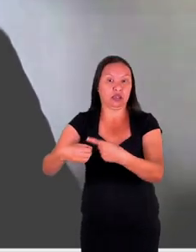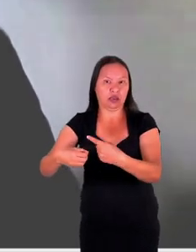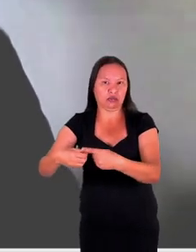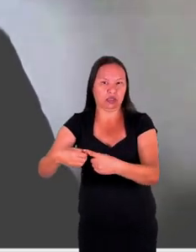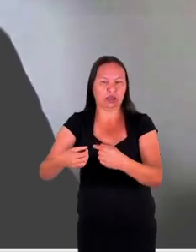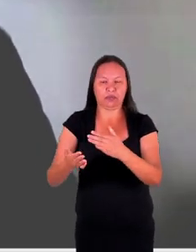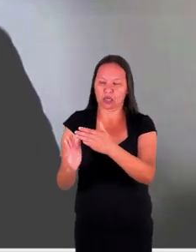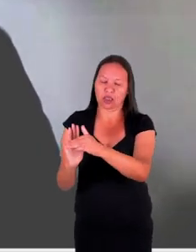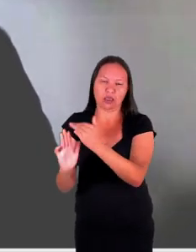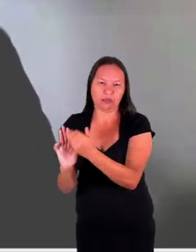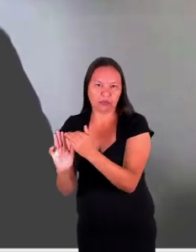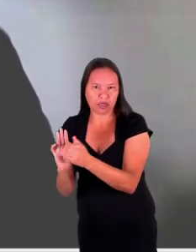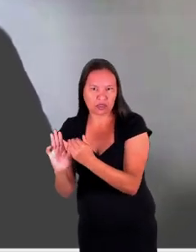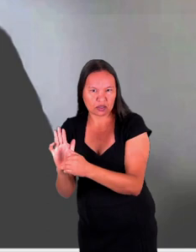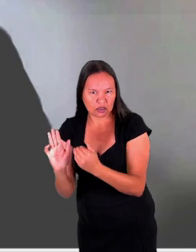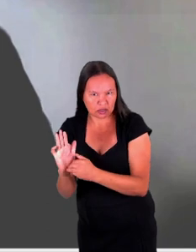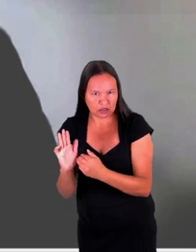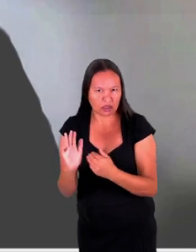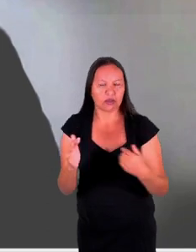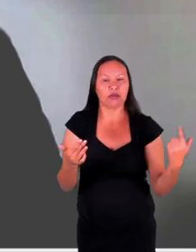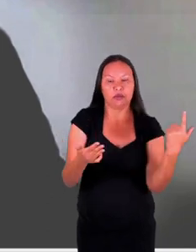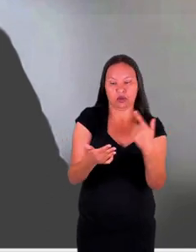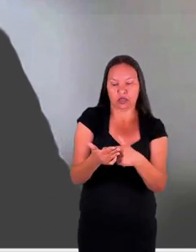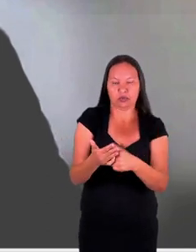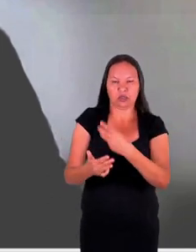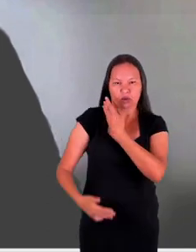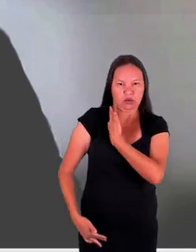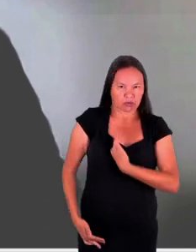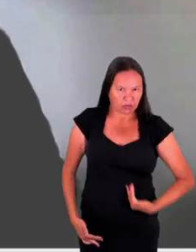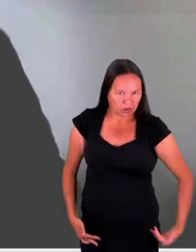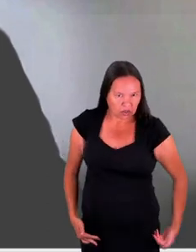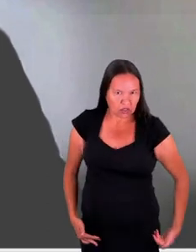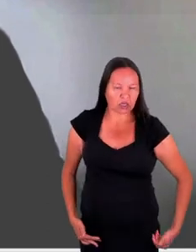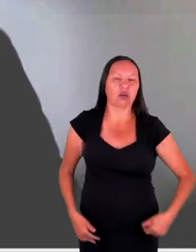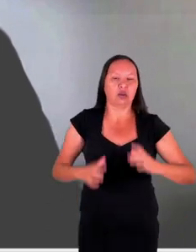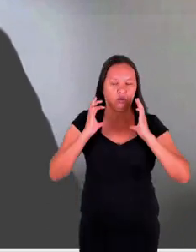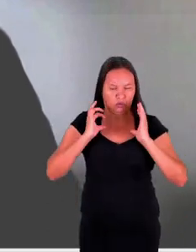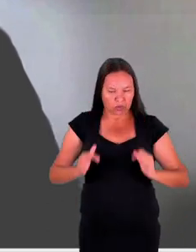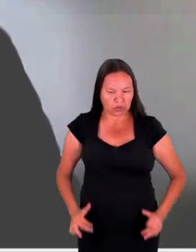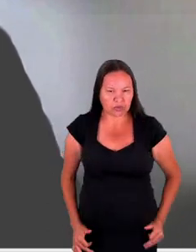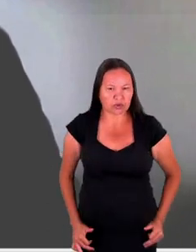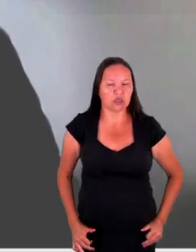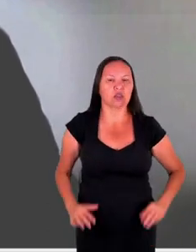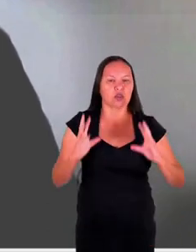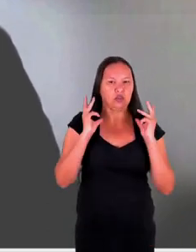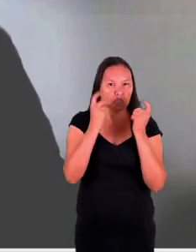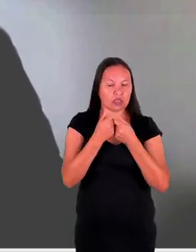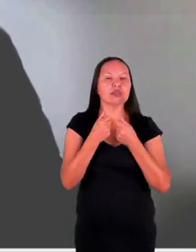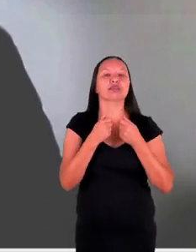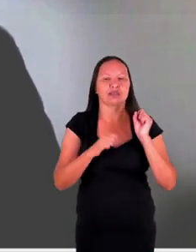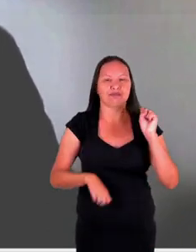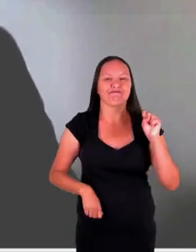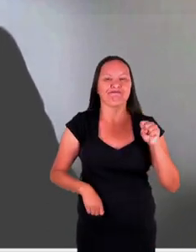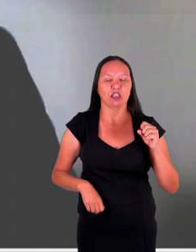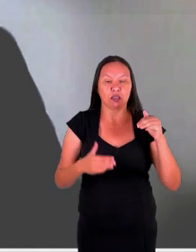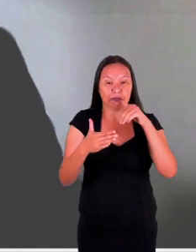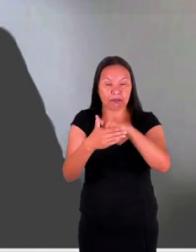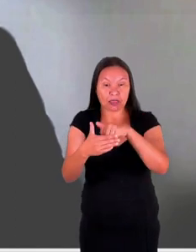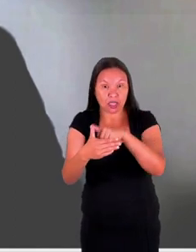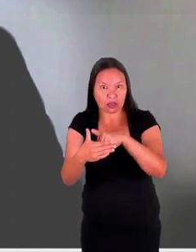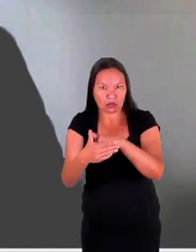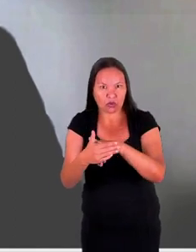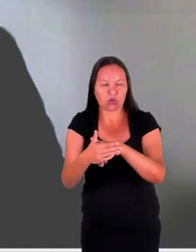pastas vinculadas aos ministérios de justiça, direitos humanos, de uma maneira geral, e aí sim, dentro do sistema de